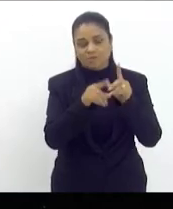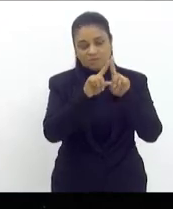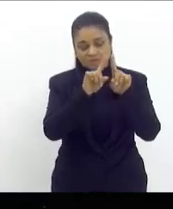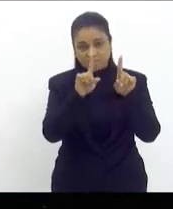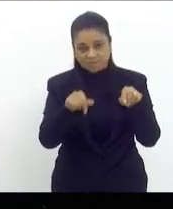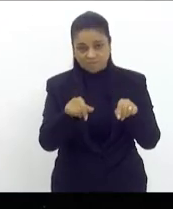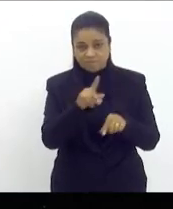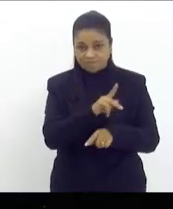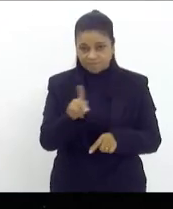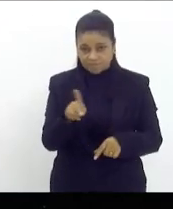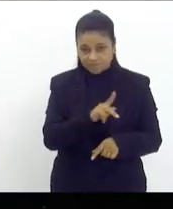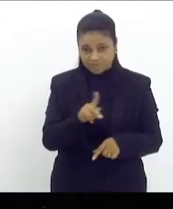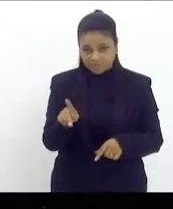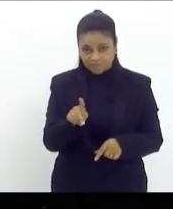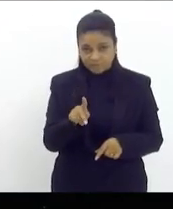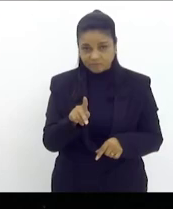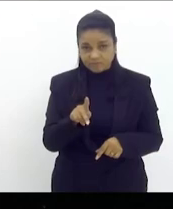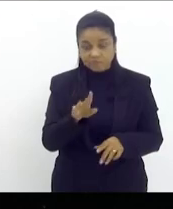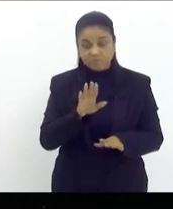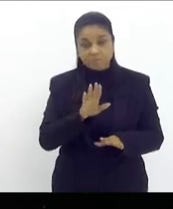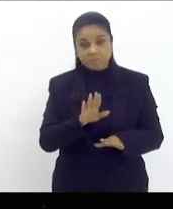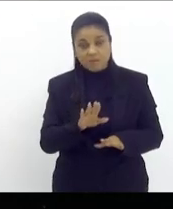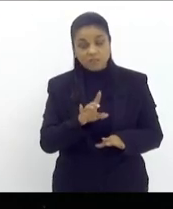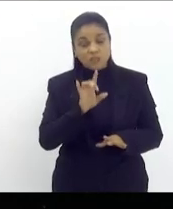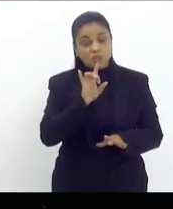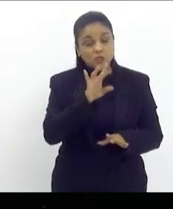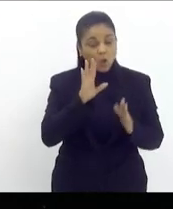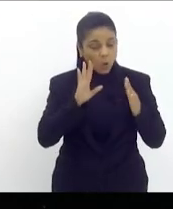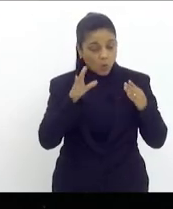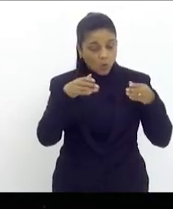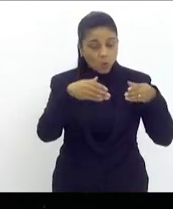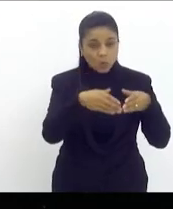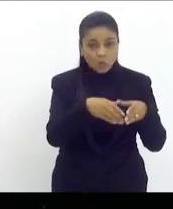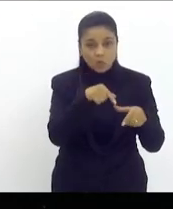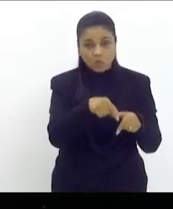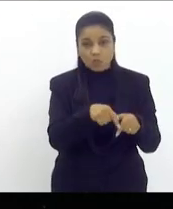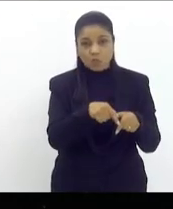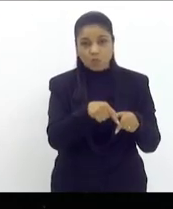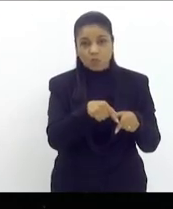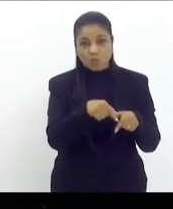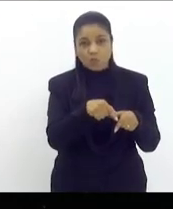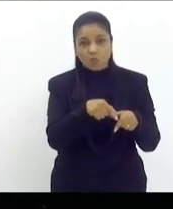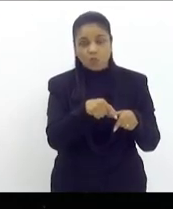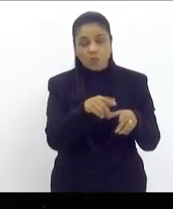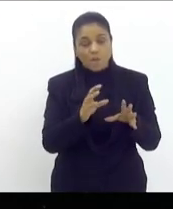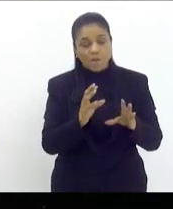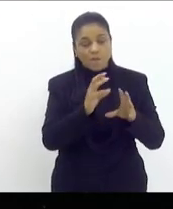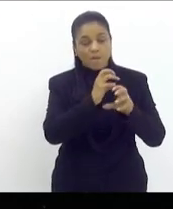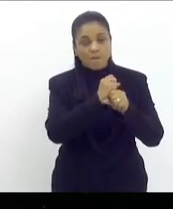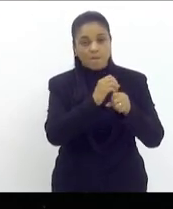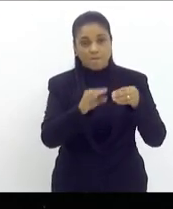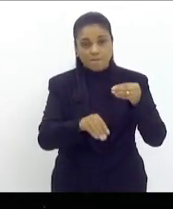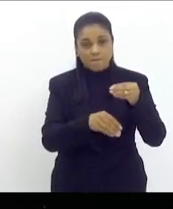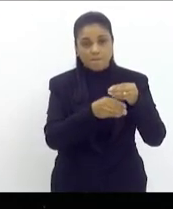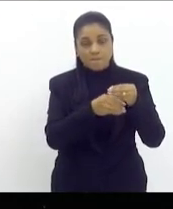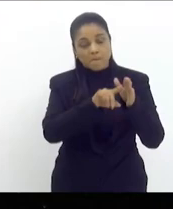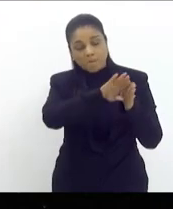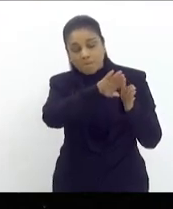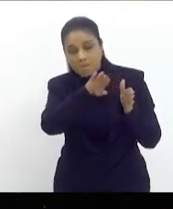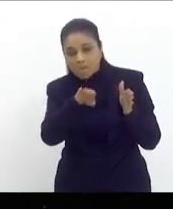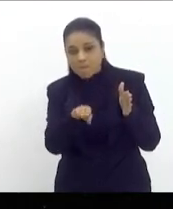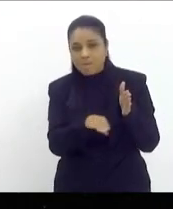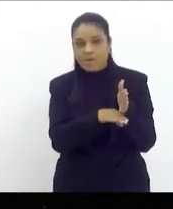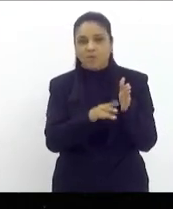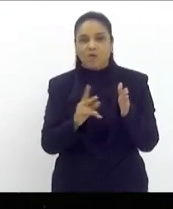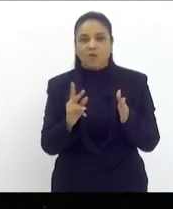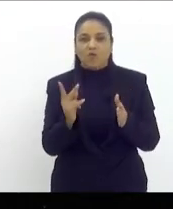professores mas atinge somente quem tem esse total remuneratório menor que o